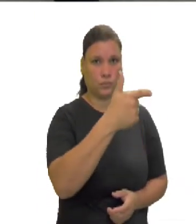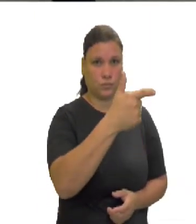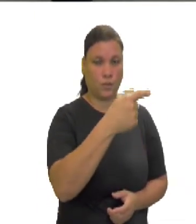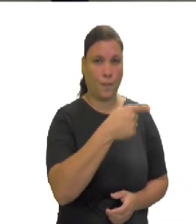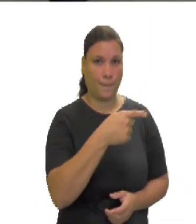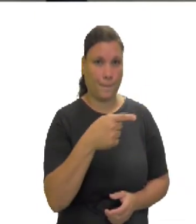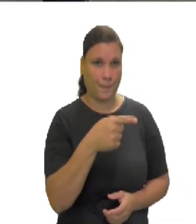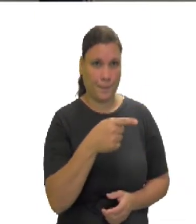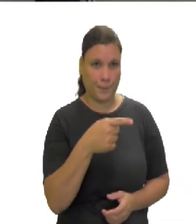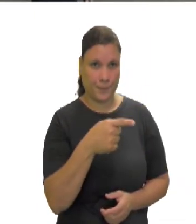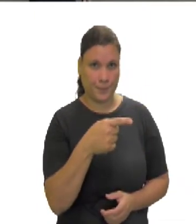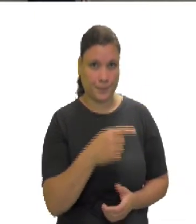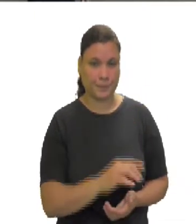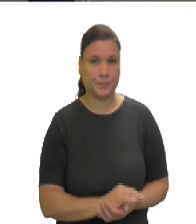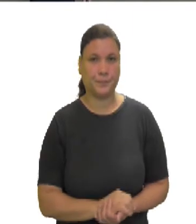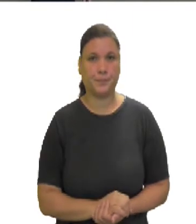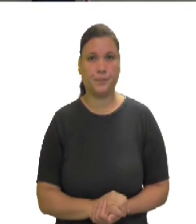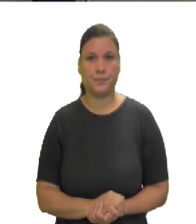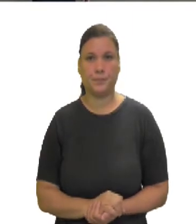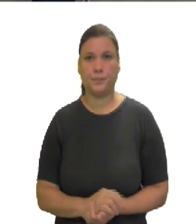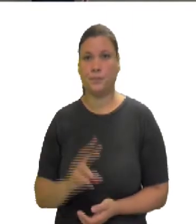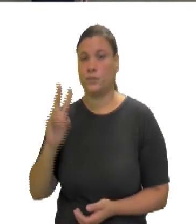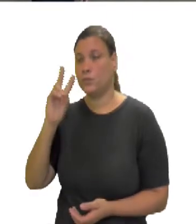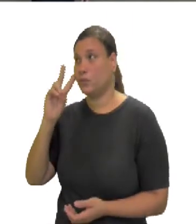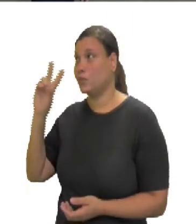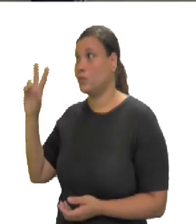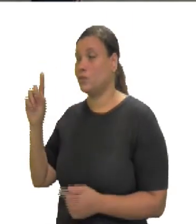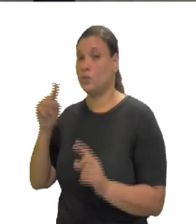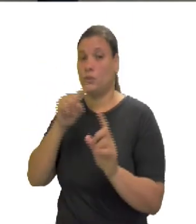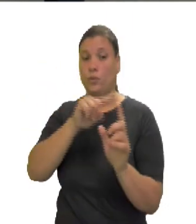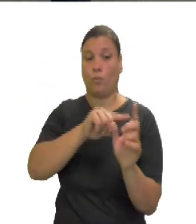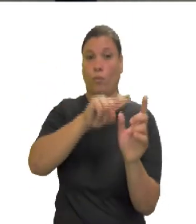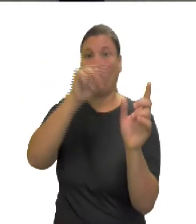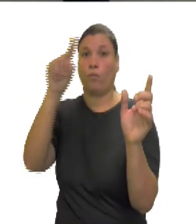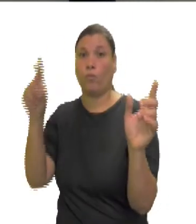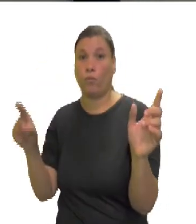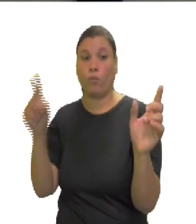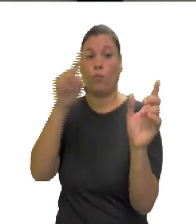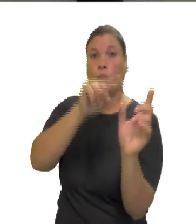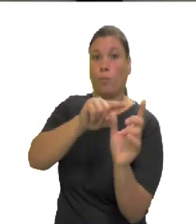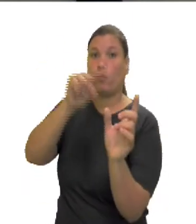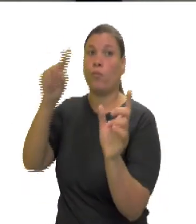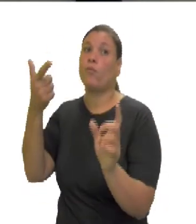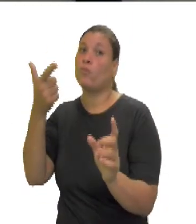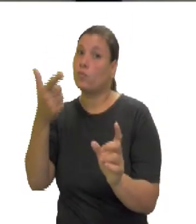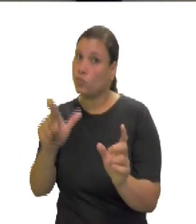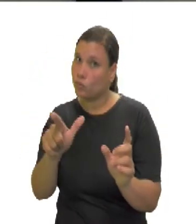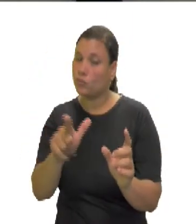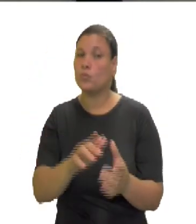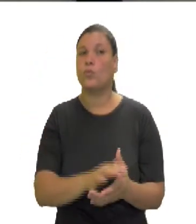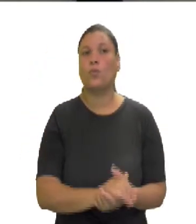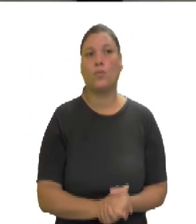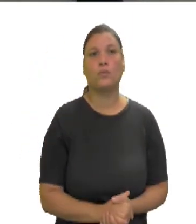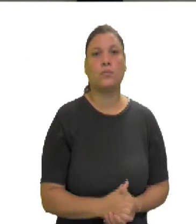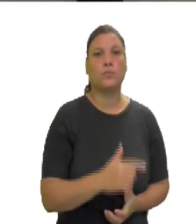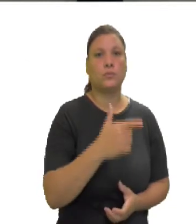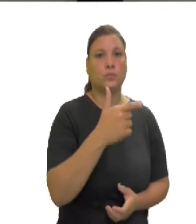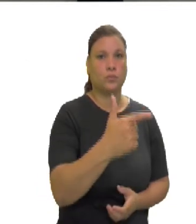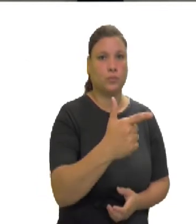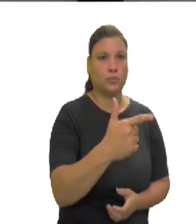2 vezes o produto do primeiro termo pelo segundo. 2 vezes